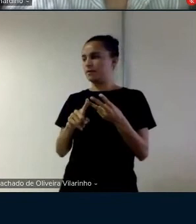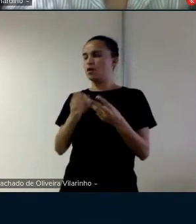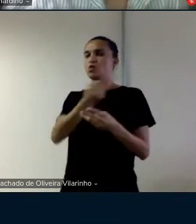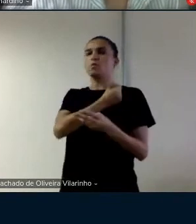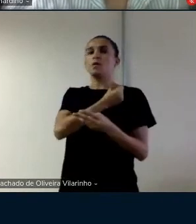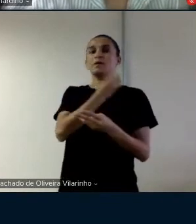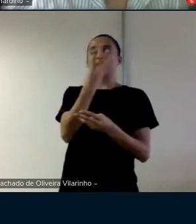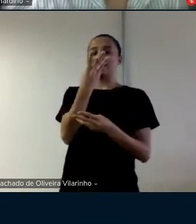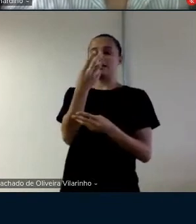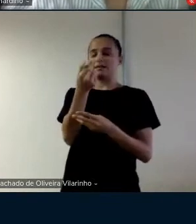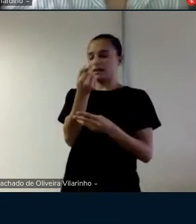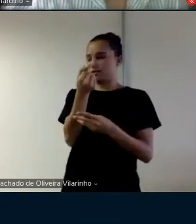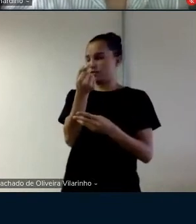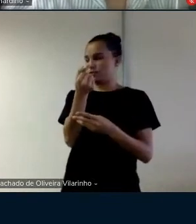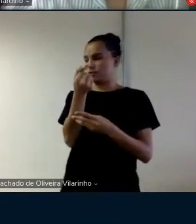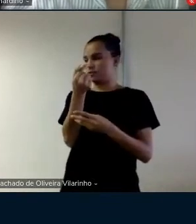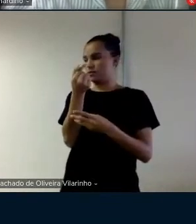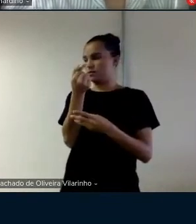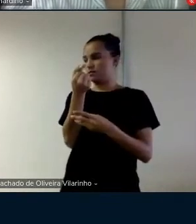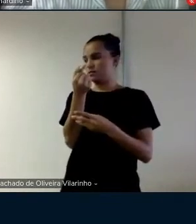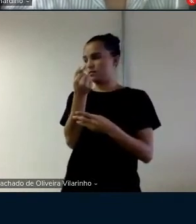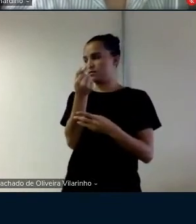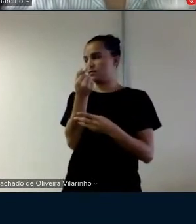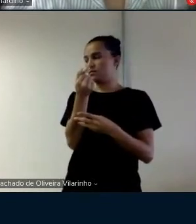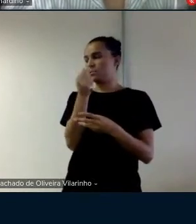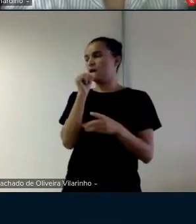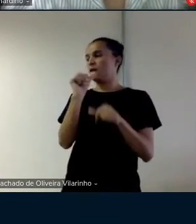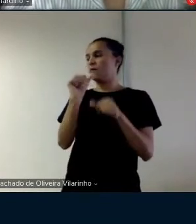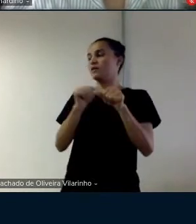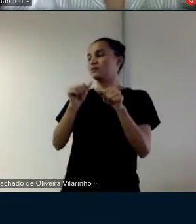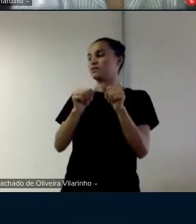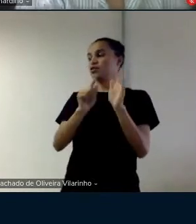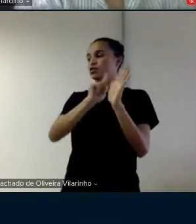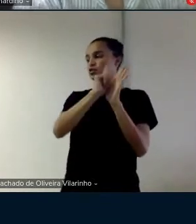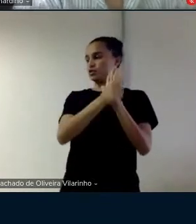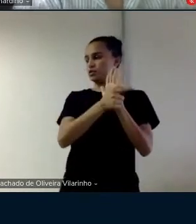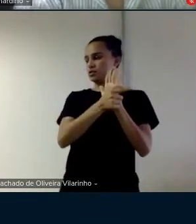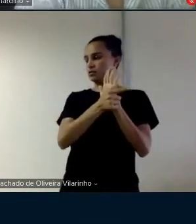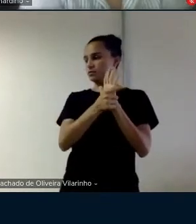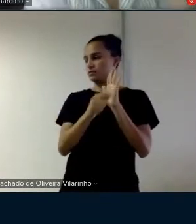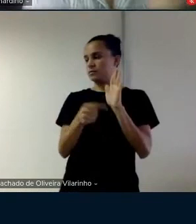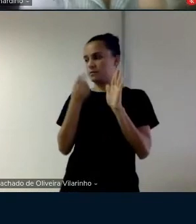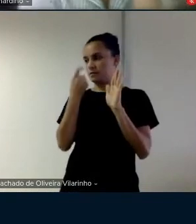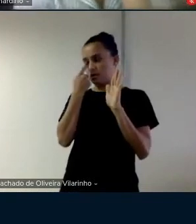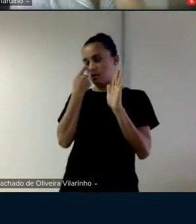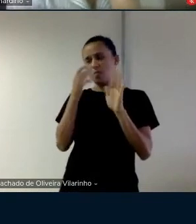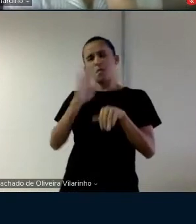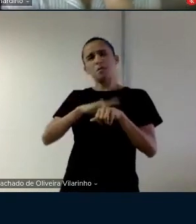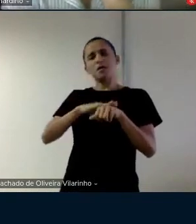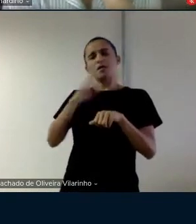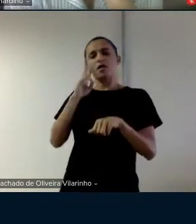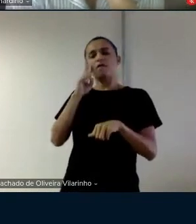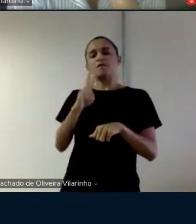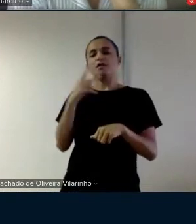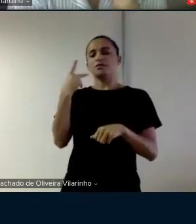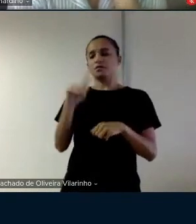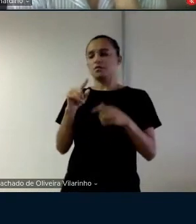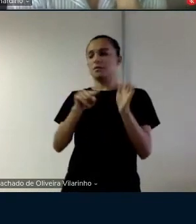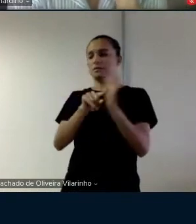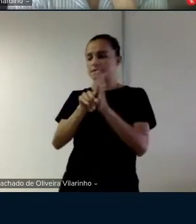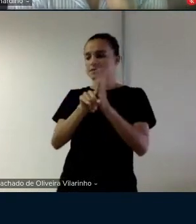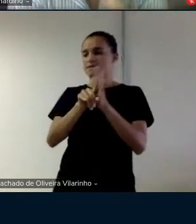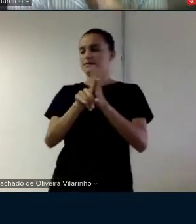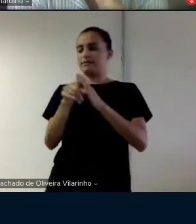37 contar a mudança de gênero ah até na hora que eu li seu trabalho nessa